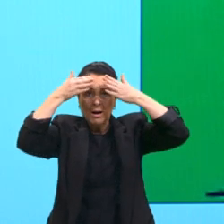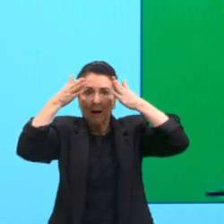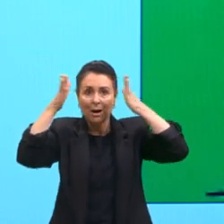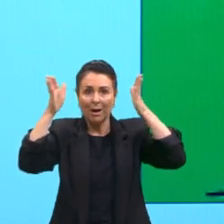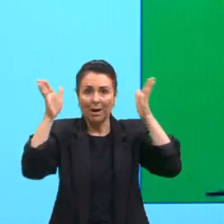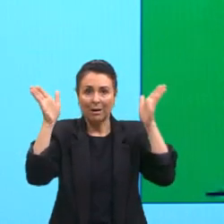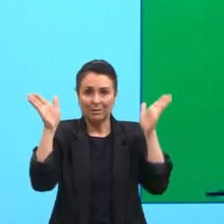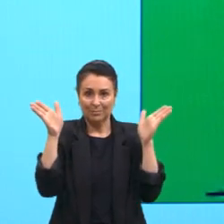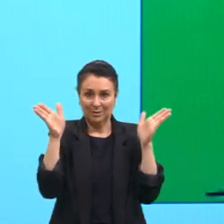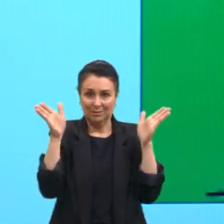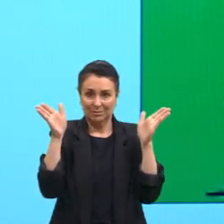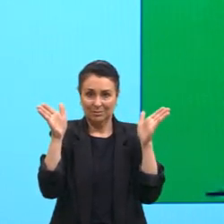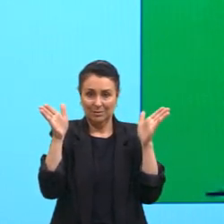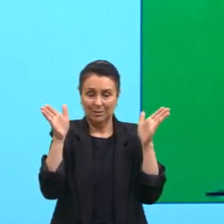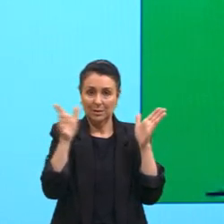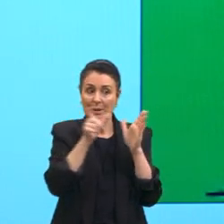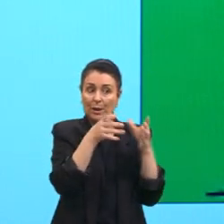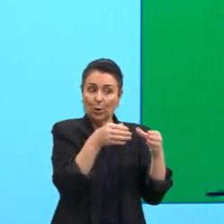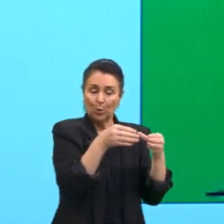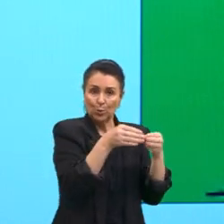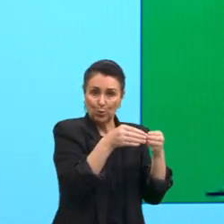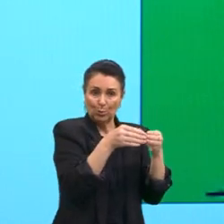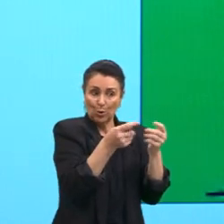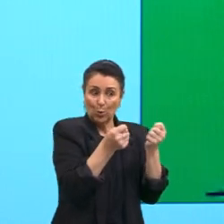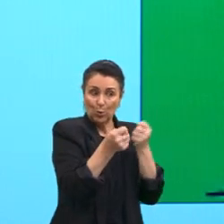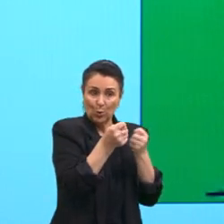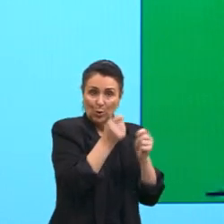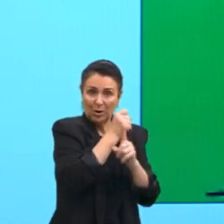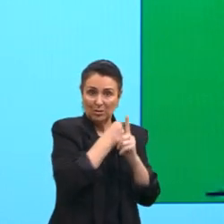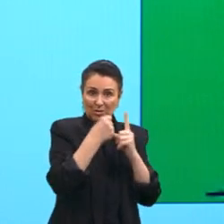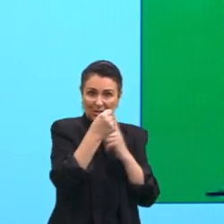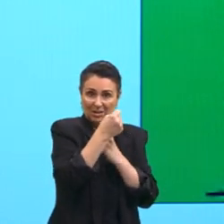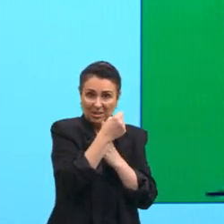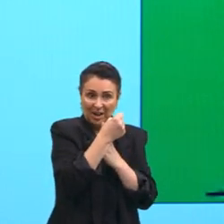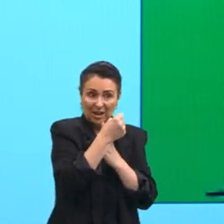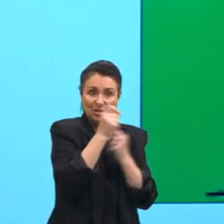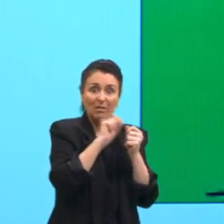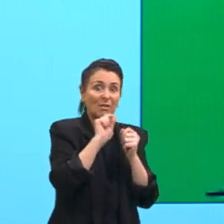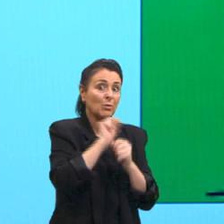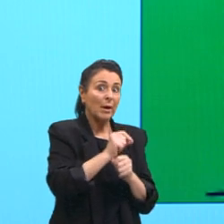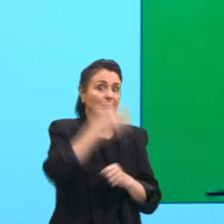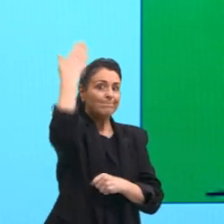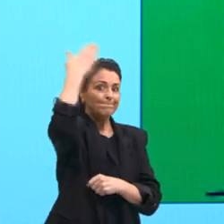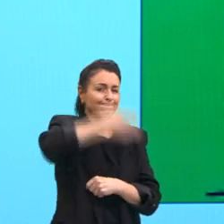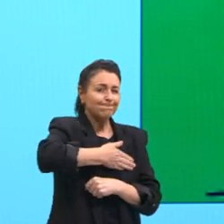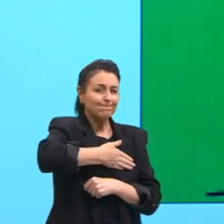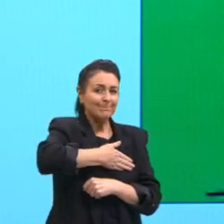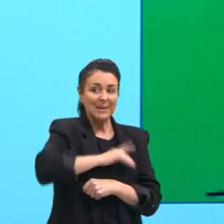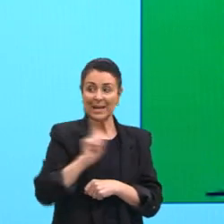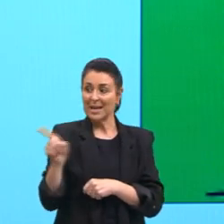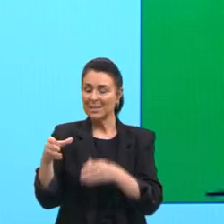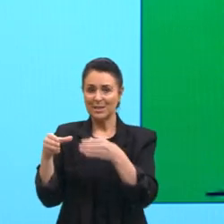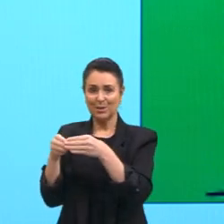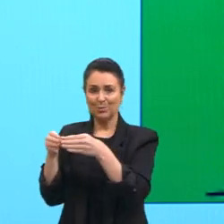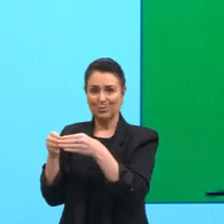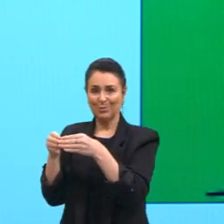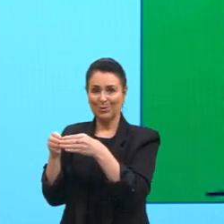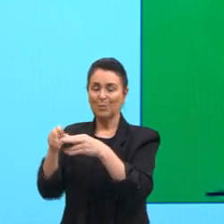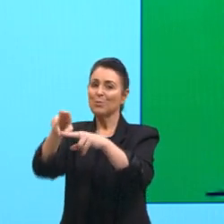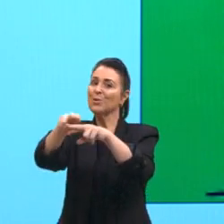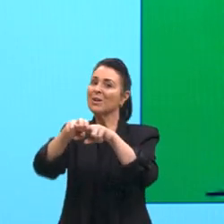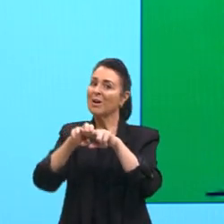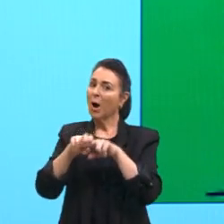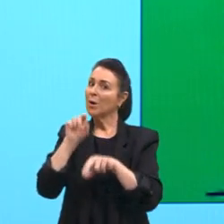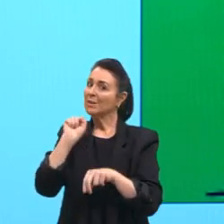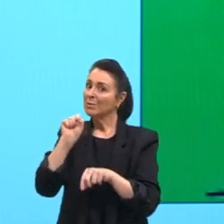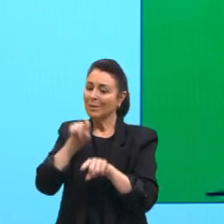que controlam essa cidade acabam deixando todas elas com todas iguais nessa visão binária. É que eu